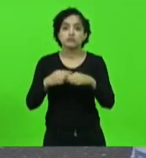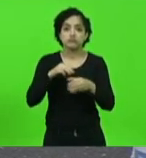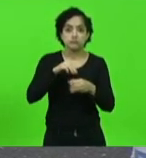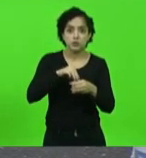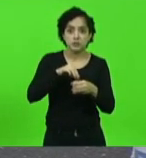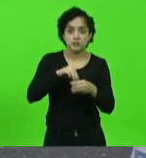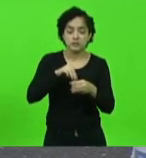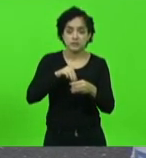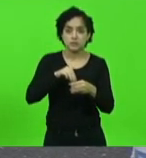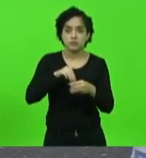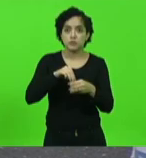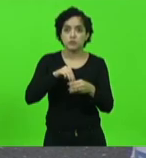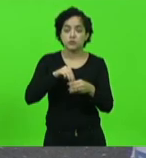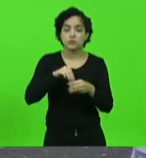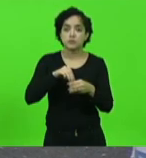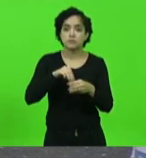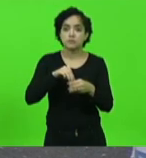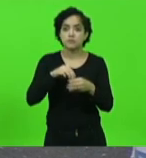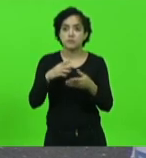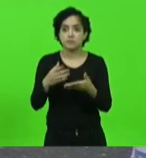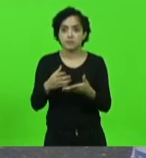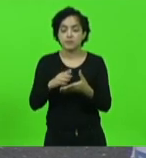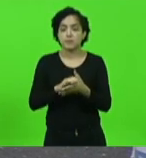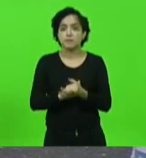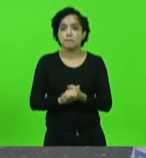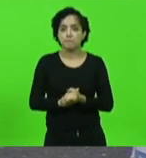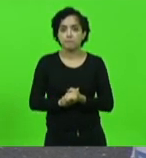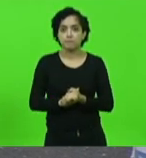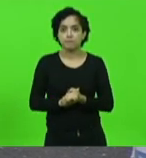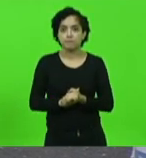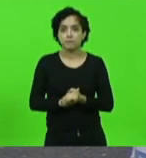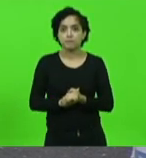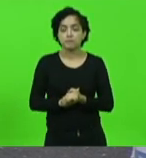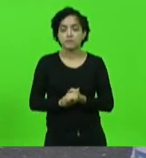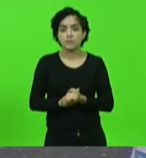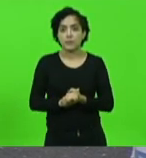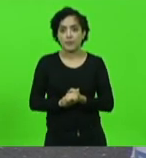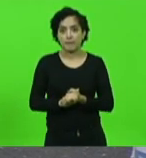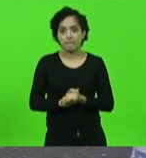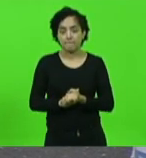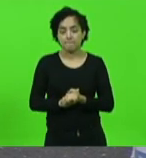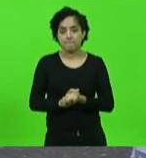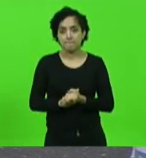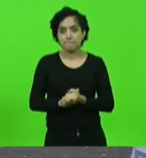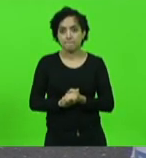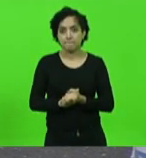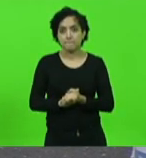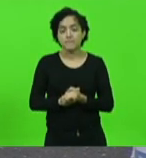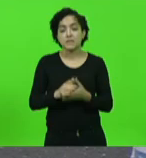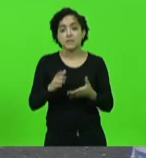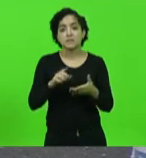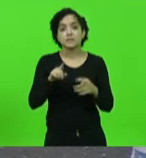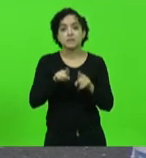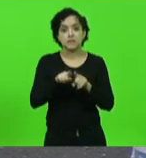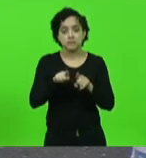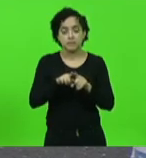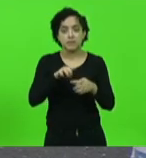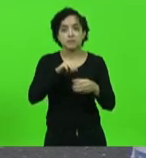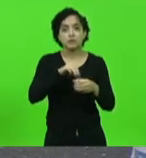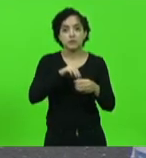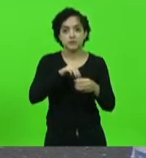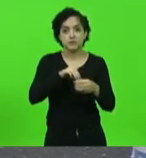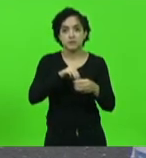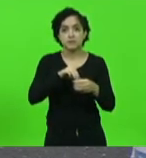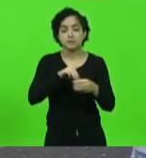da M noroeste incluindo os municípios da